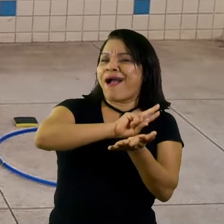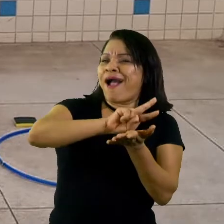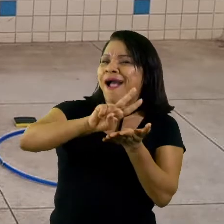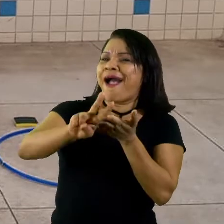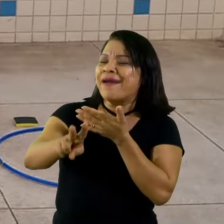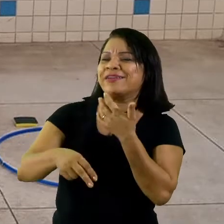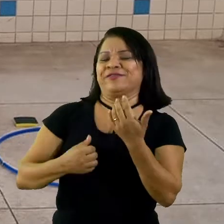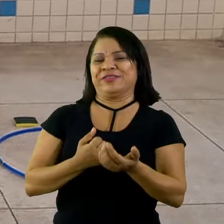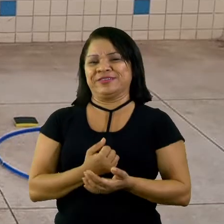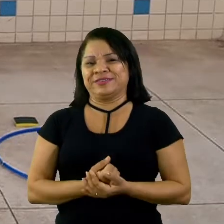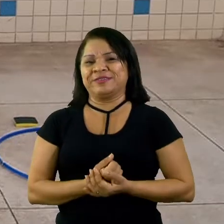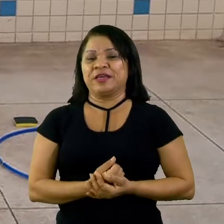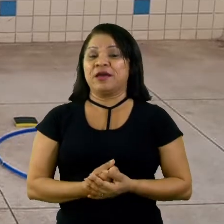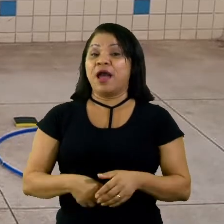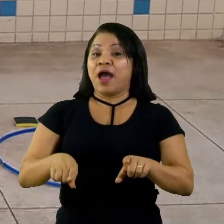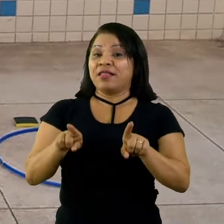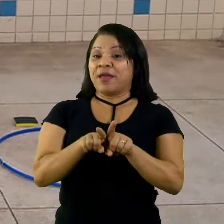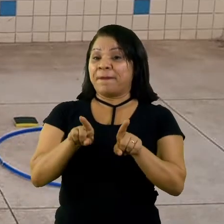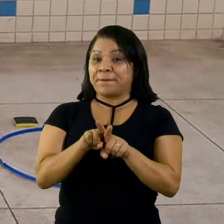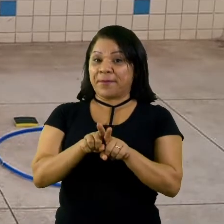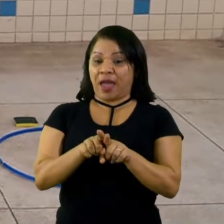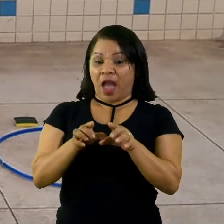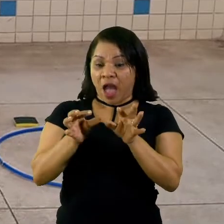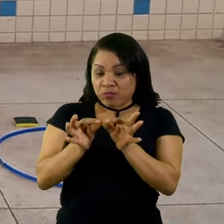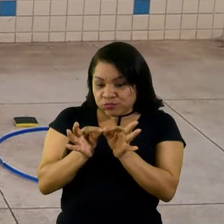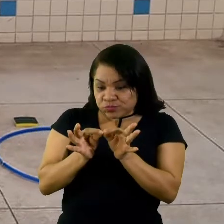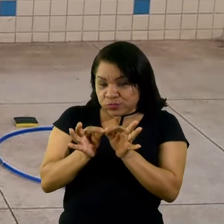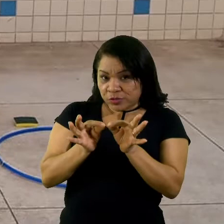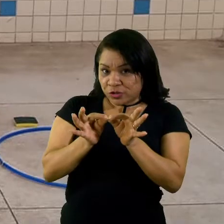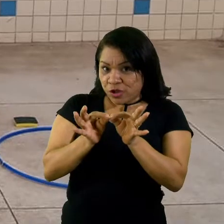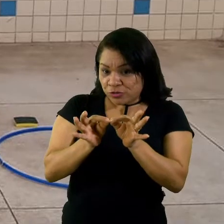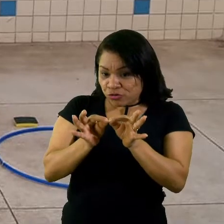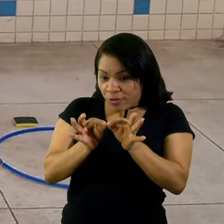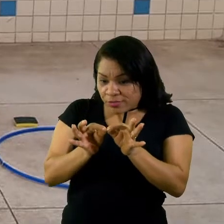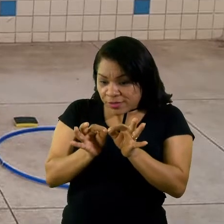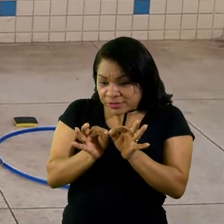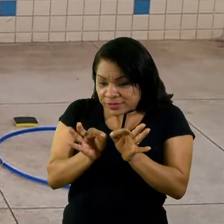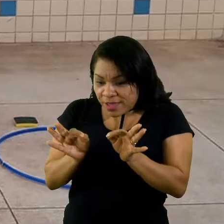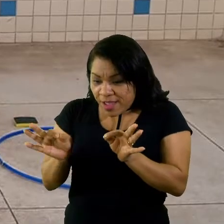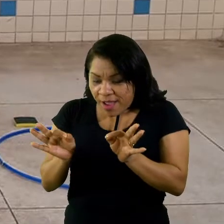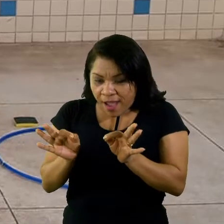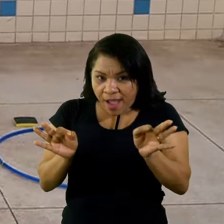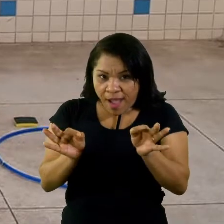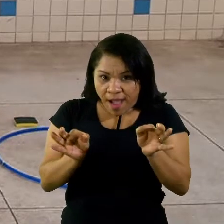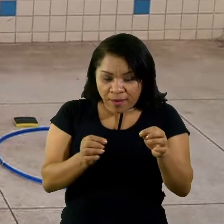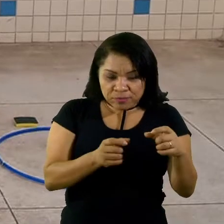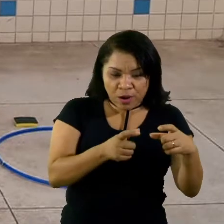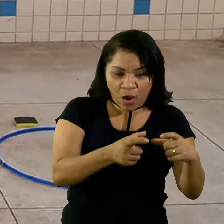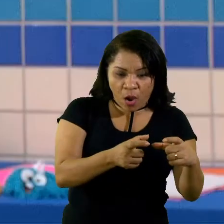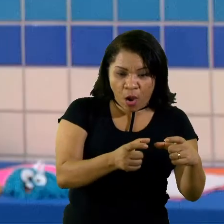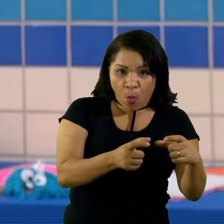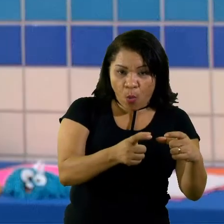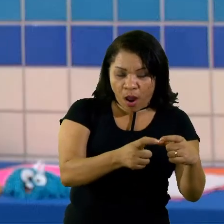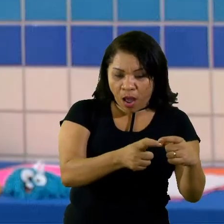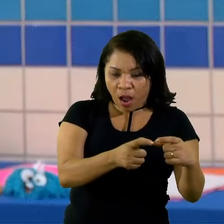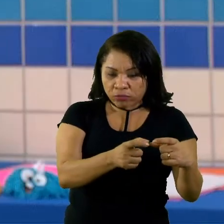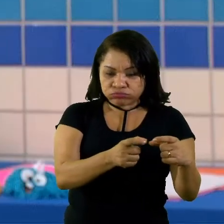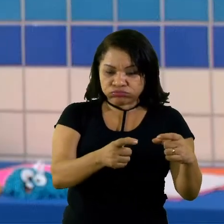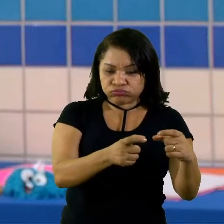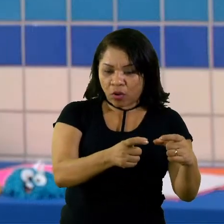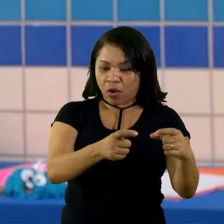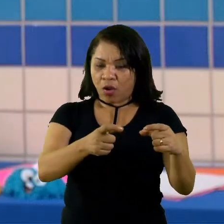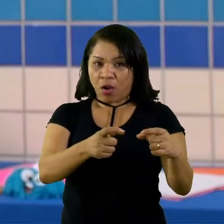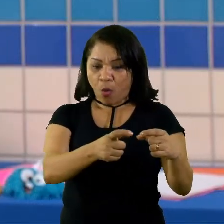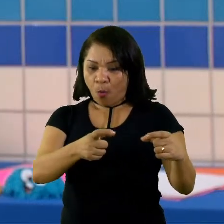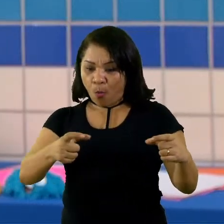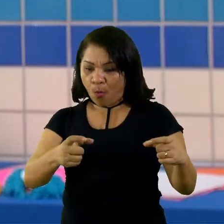fazer, sabe o quê? Distanciar um arco do outro. Assim, vai fazer com que a criança pule mais alto. Agora, nós vamos para